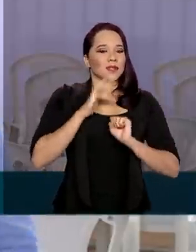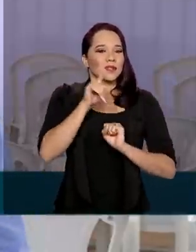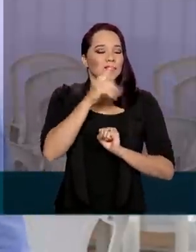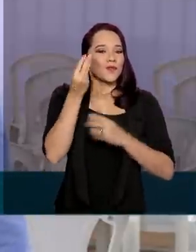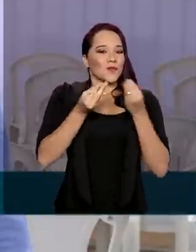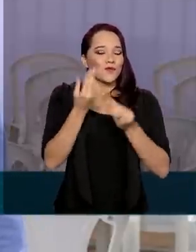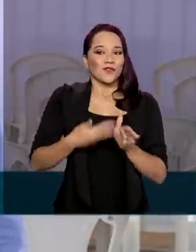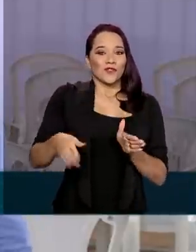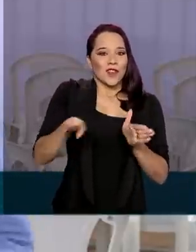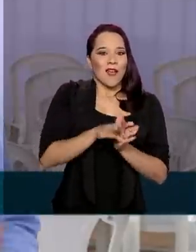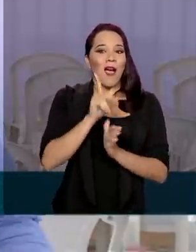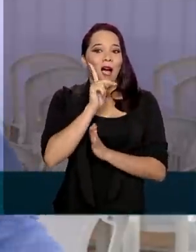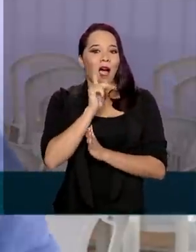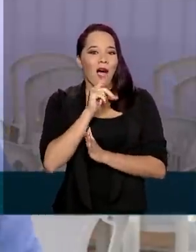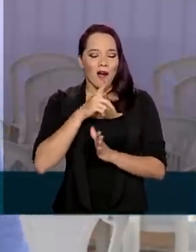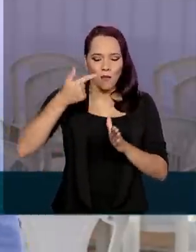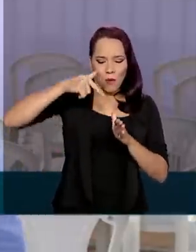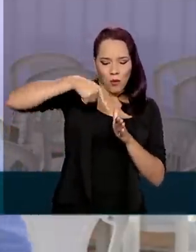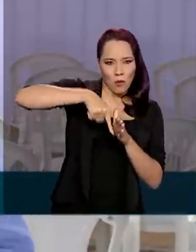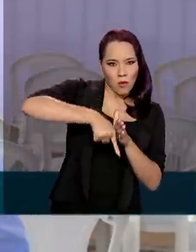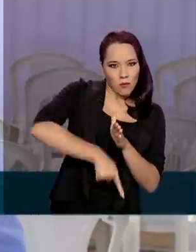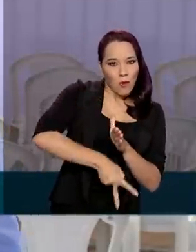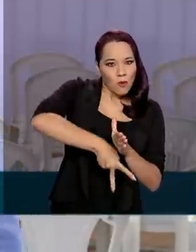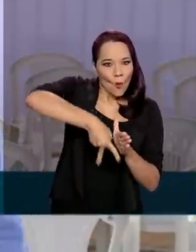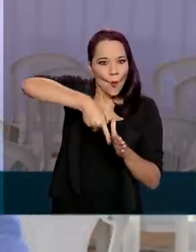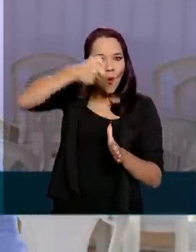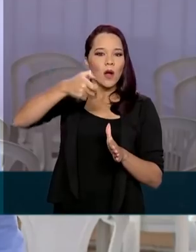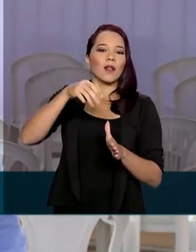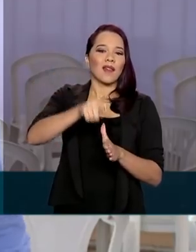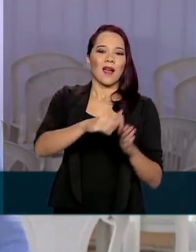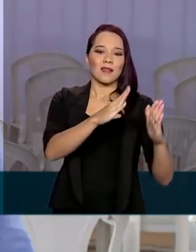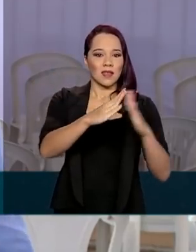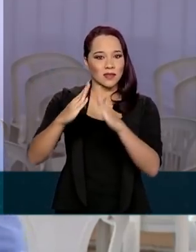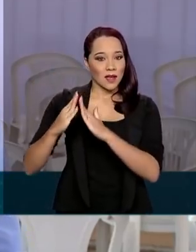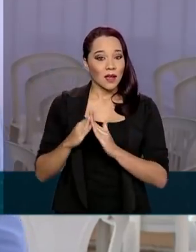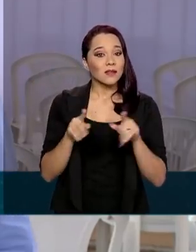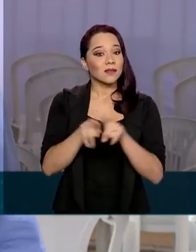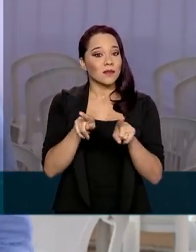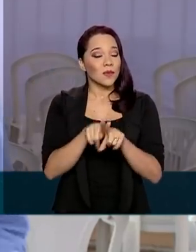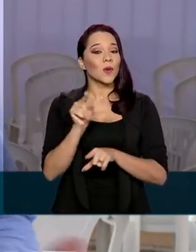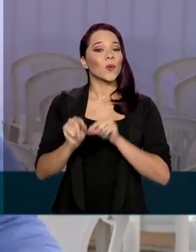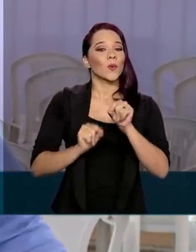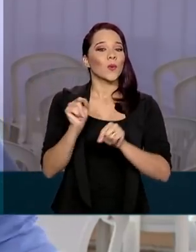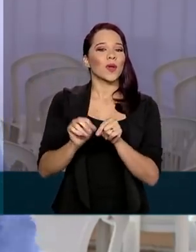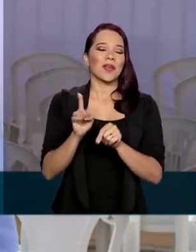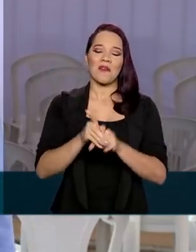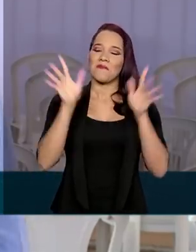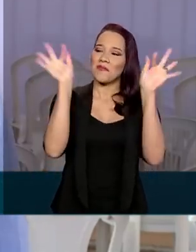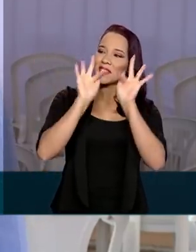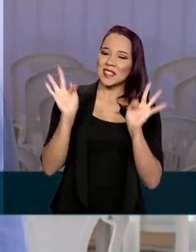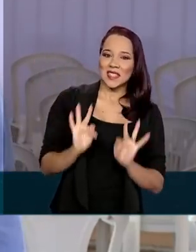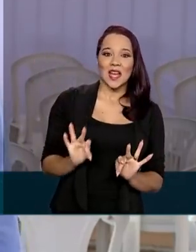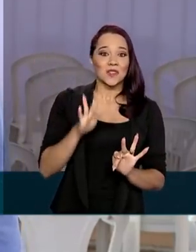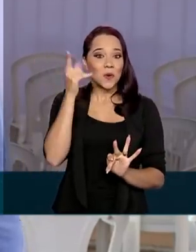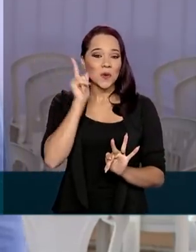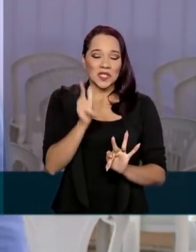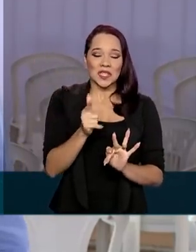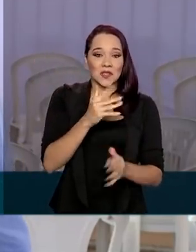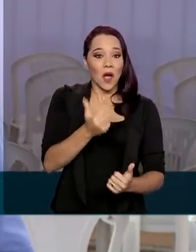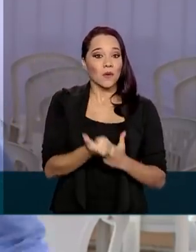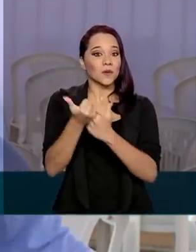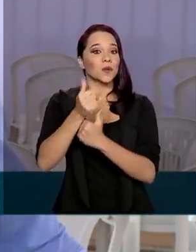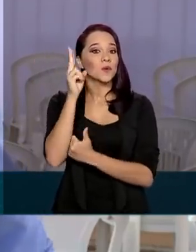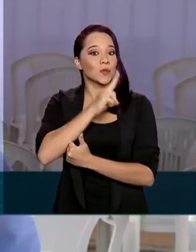chegada da água, pela perfuração do poço, pela chegada da água nas casas, e também a felicidade por estarem ganhando o auxílio